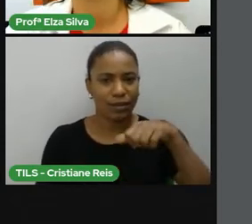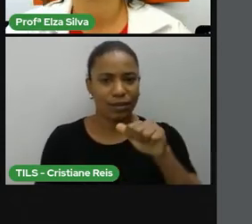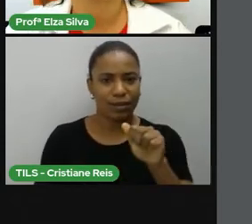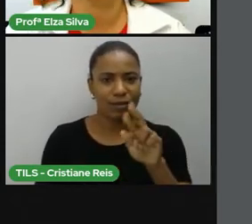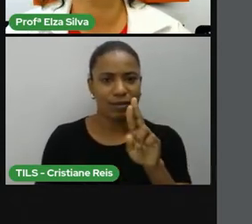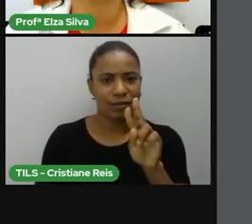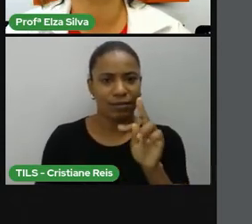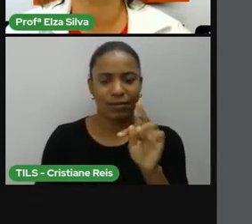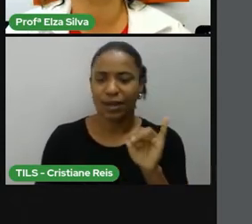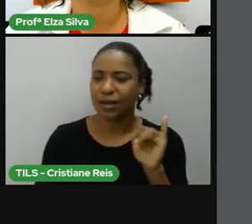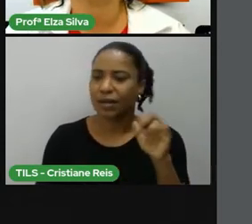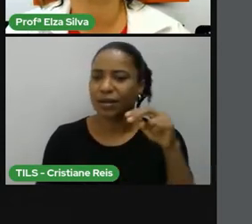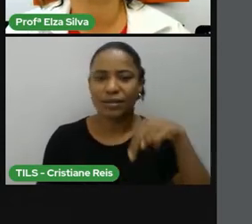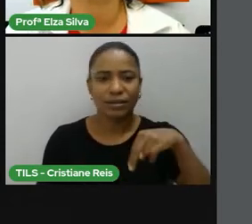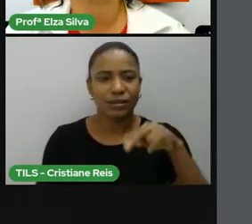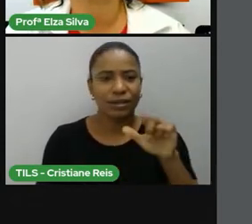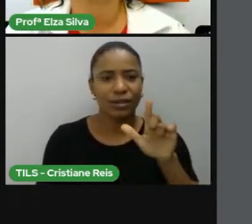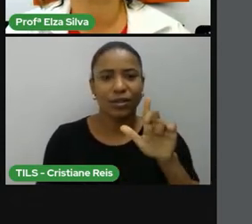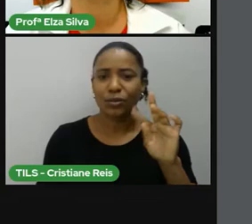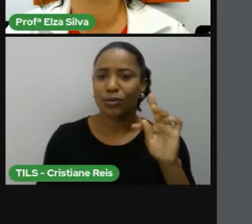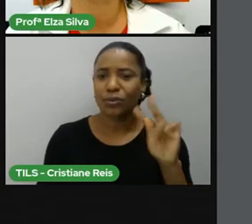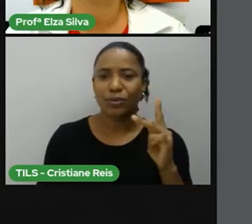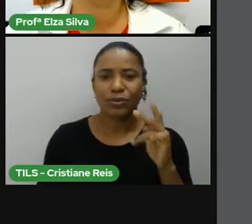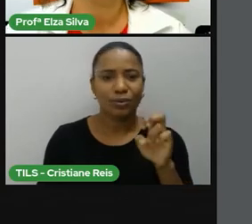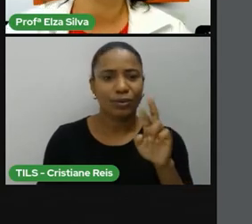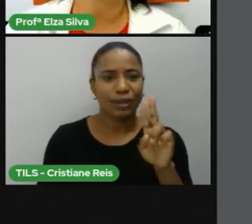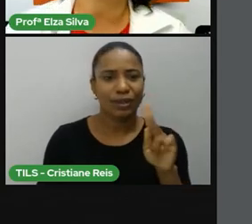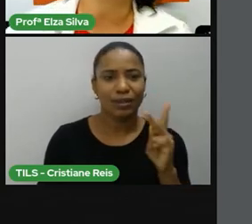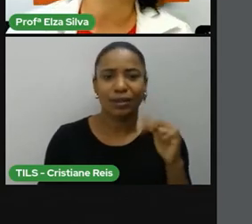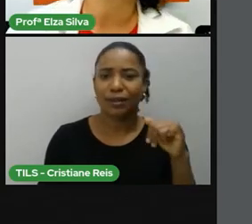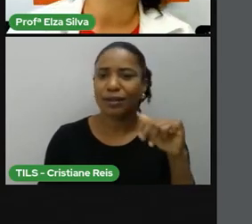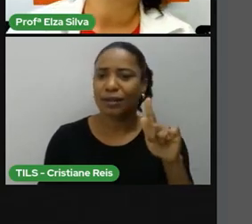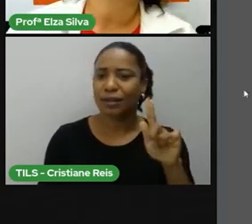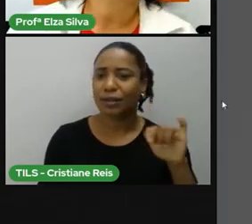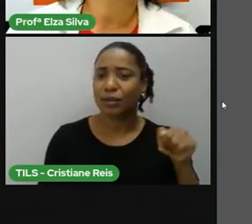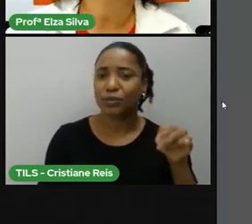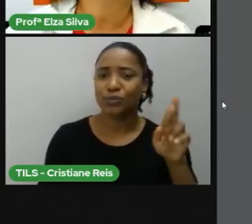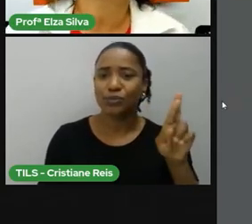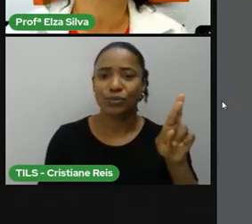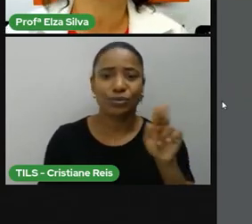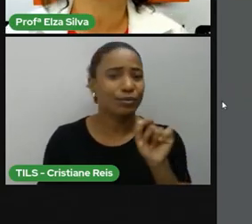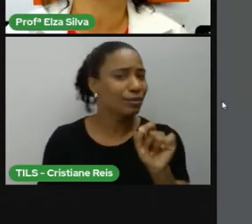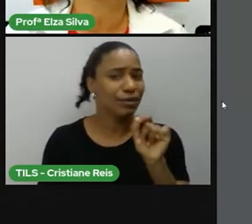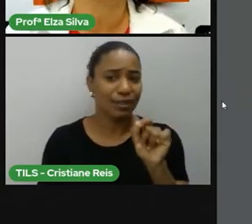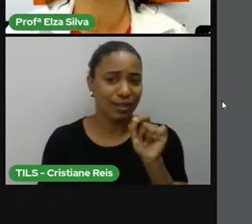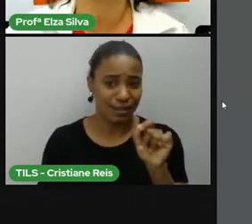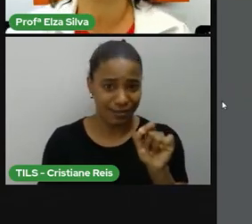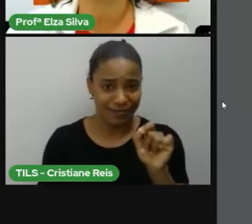sobre esta pessoa? Por que ele é importante